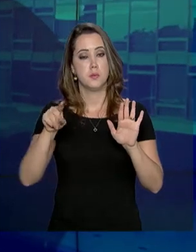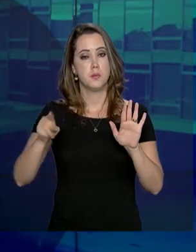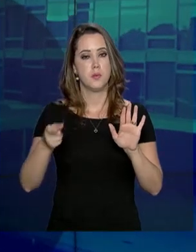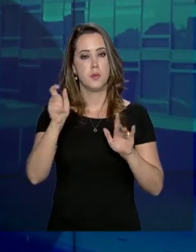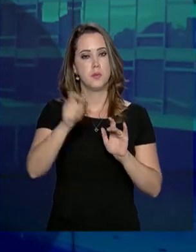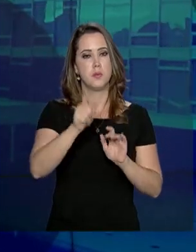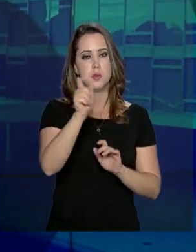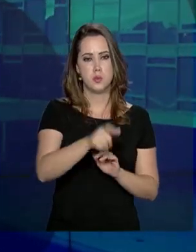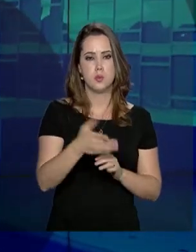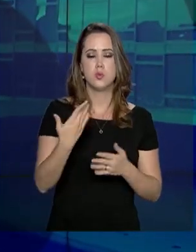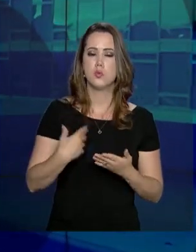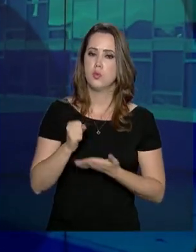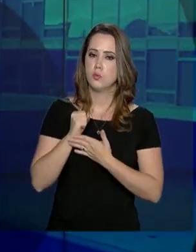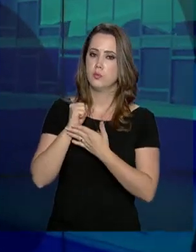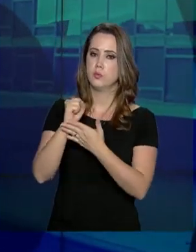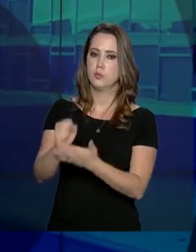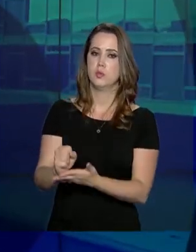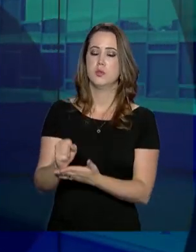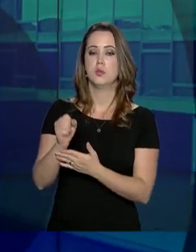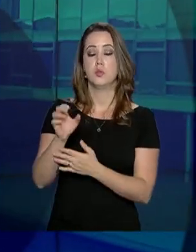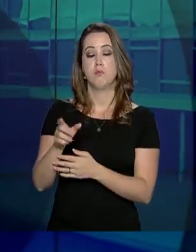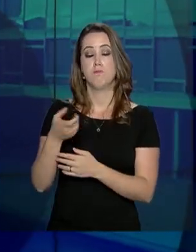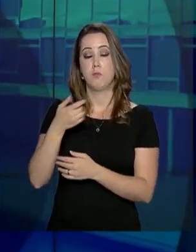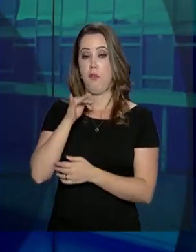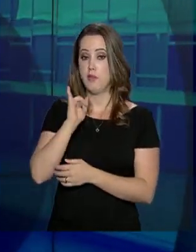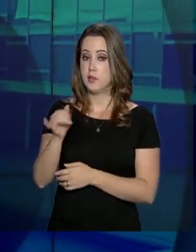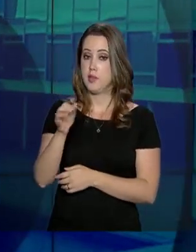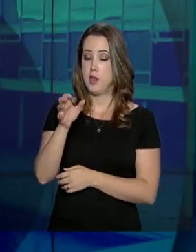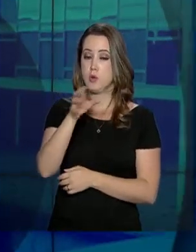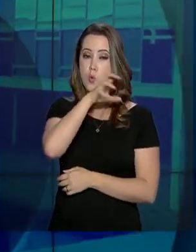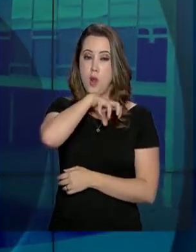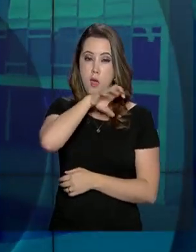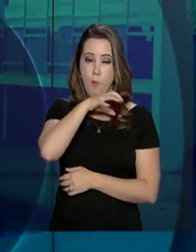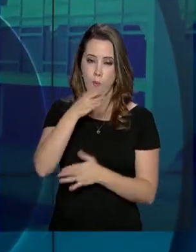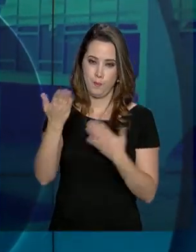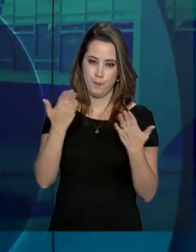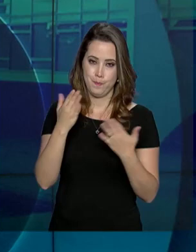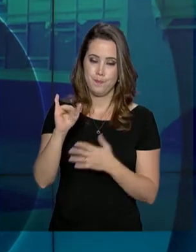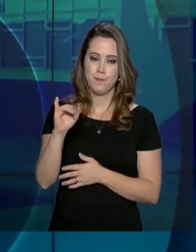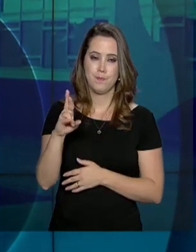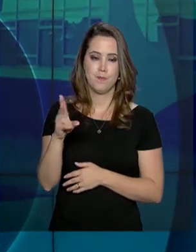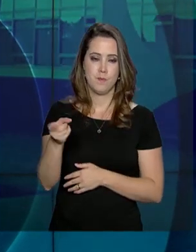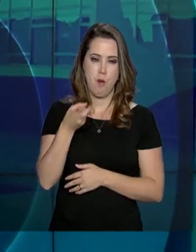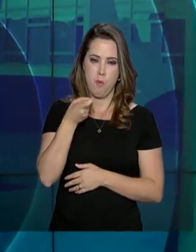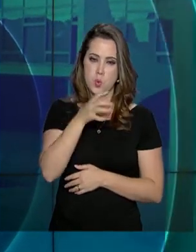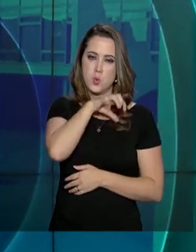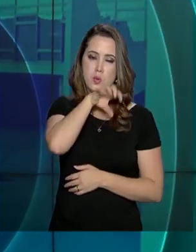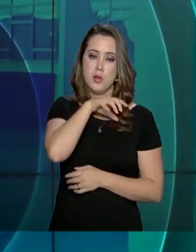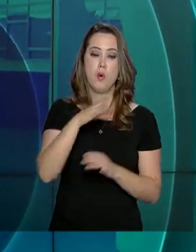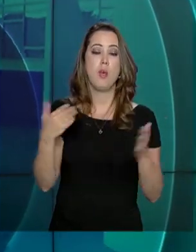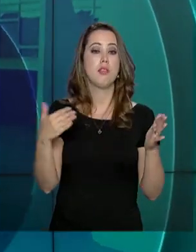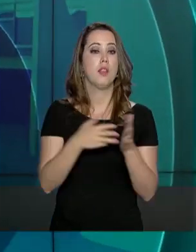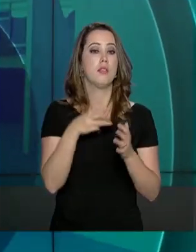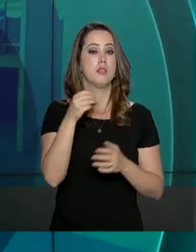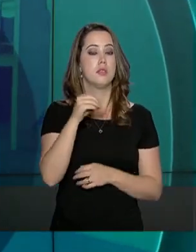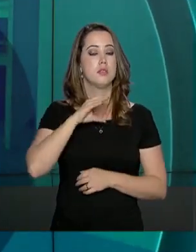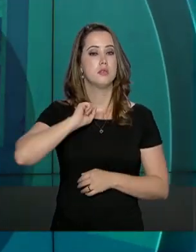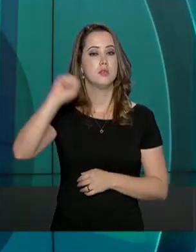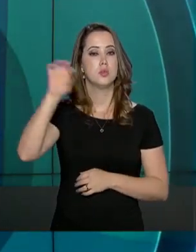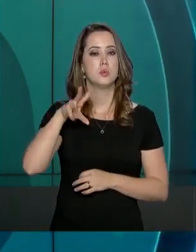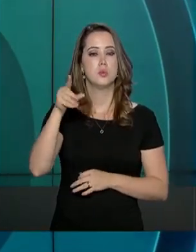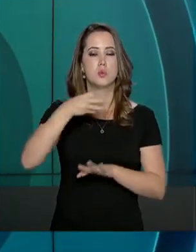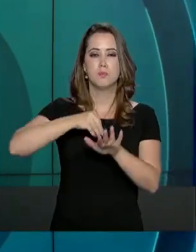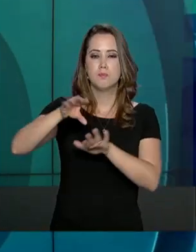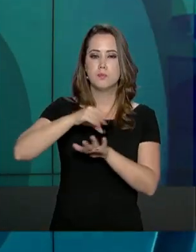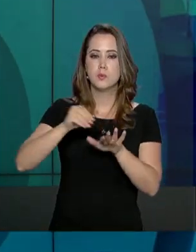mil contribuintes já prestaram contas ao Leão. O prazo segue até 30 de abril e todas as informações